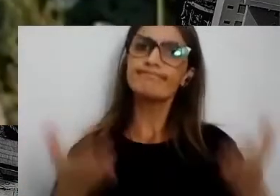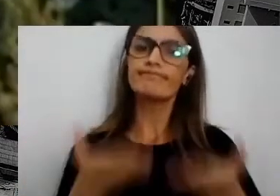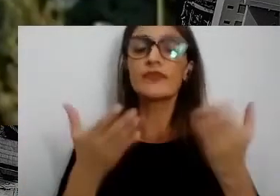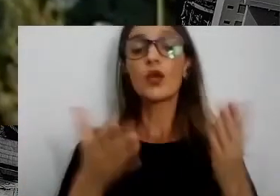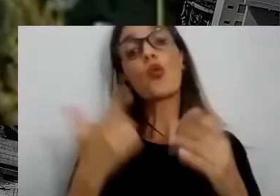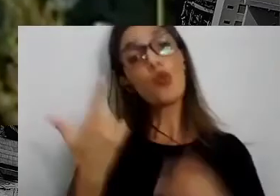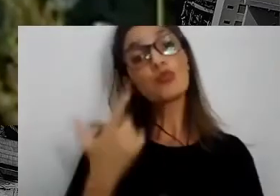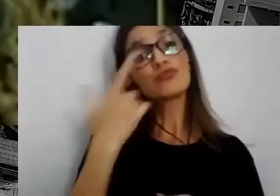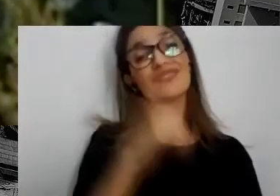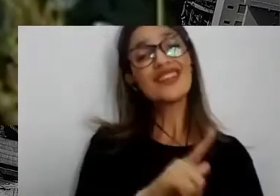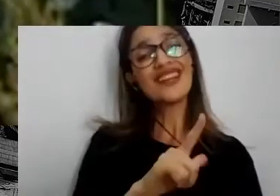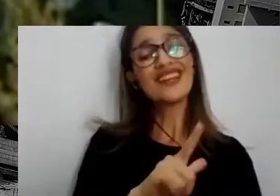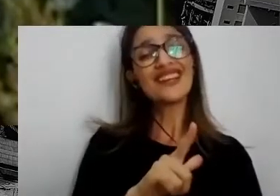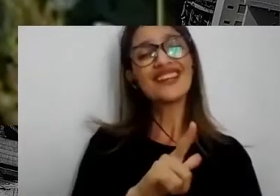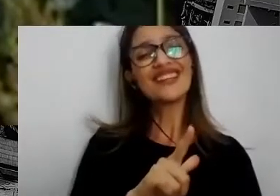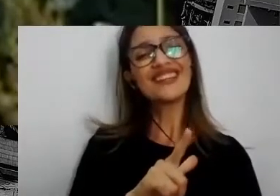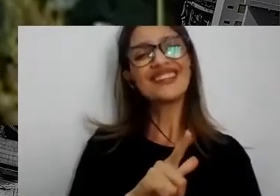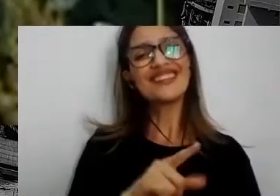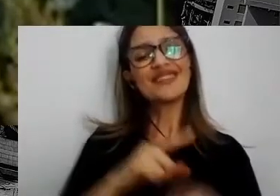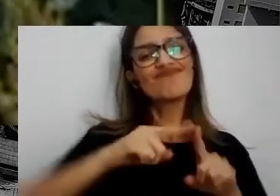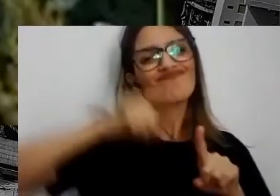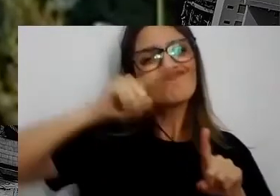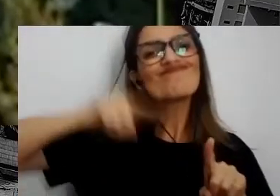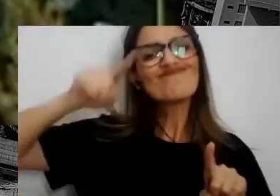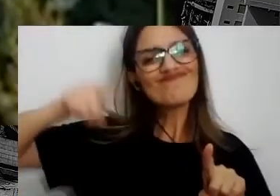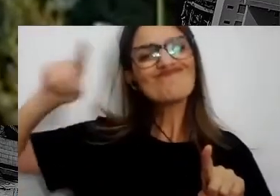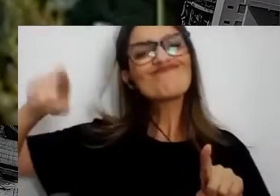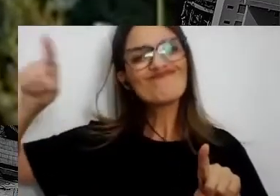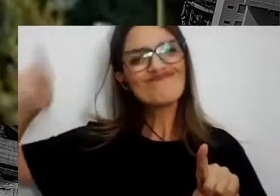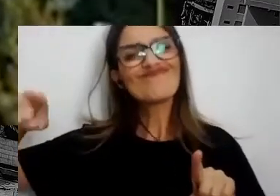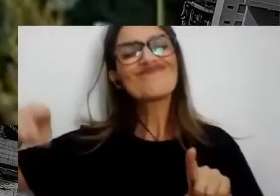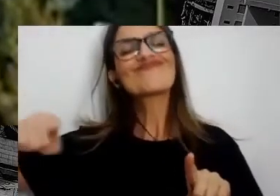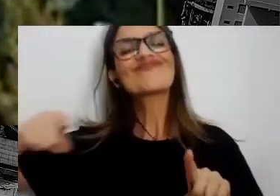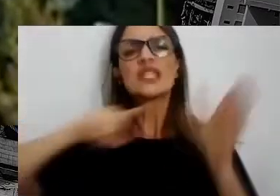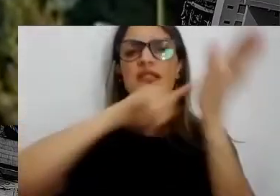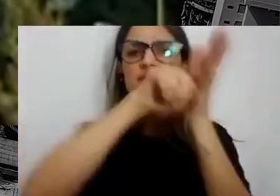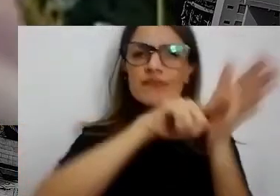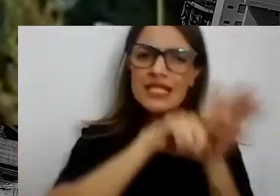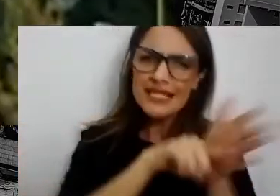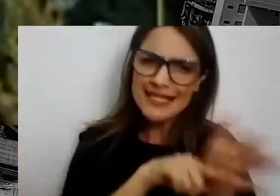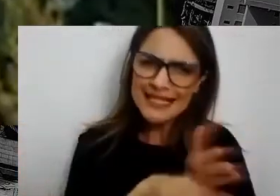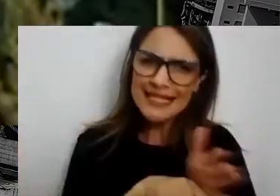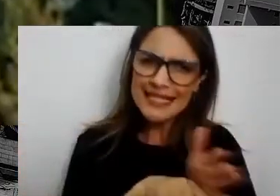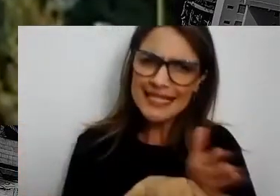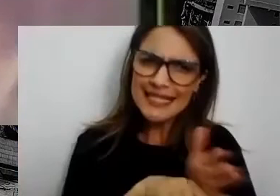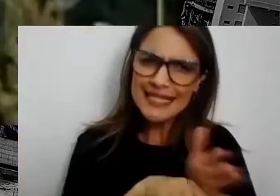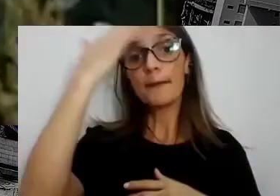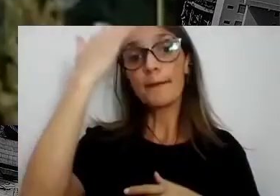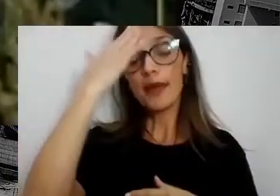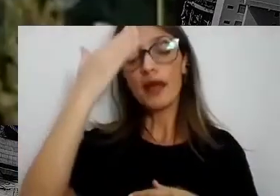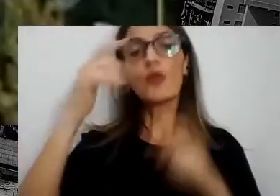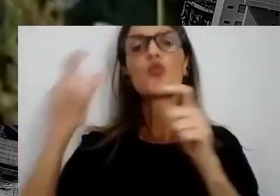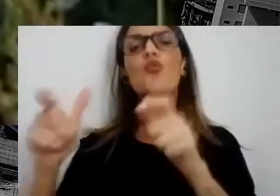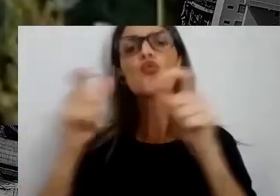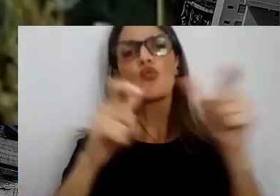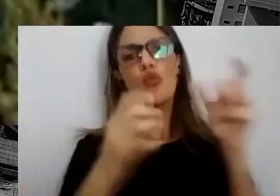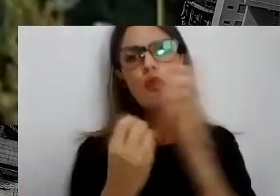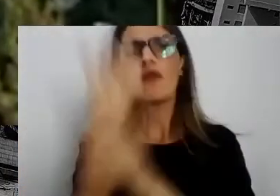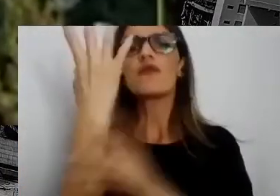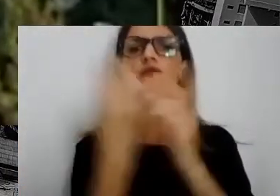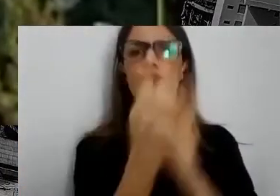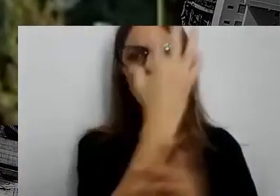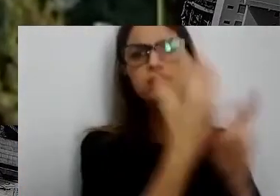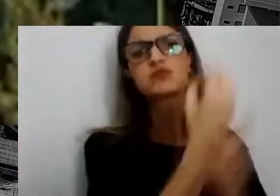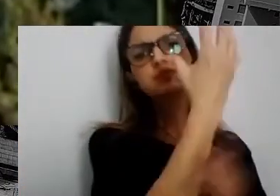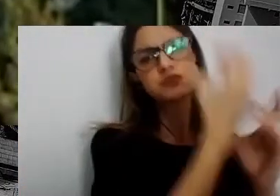é possível acompanhar indicadores como quantidade de hectares restaurados, reflorestados, indicadores específicos de